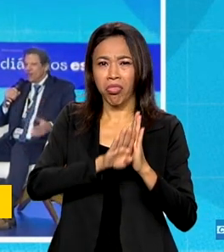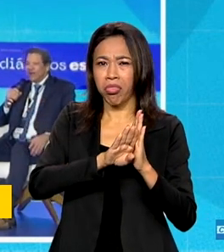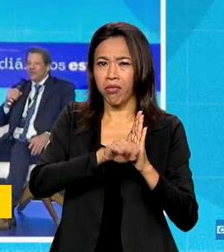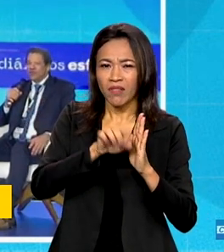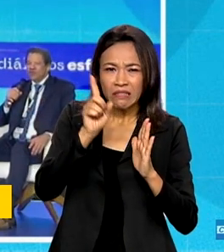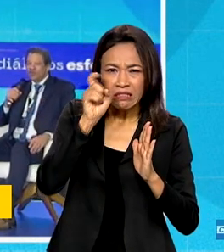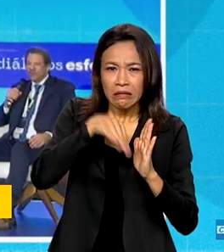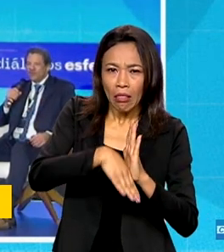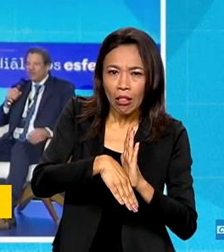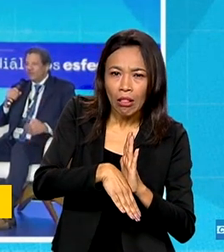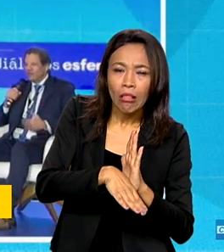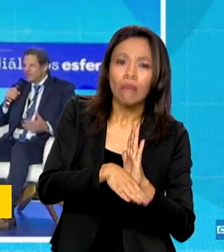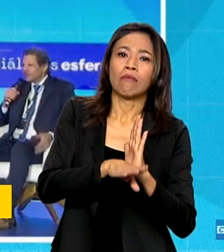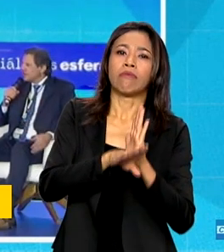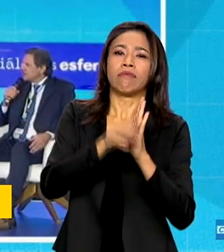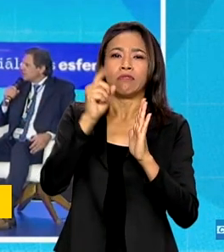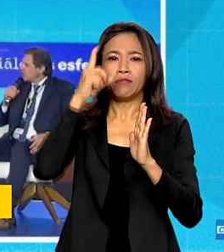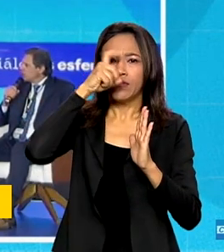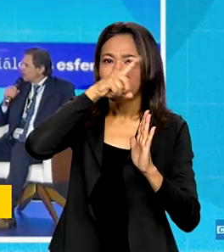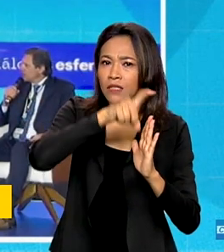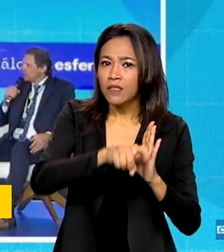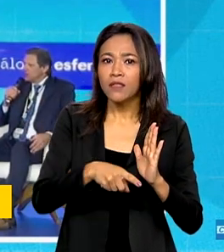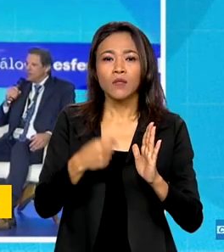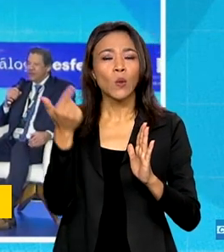dificuldade de atender as necessidades da população. Atenção.